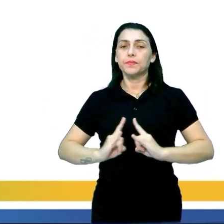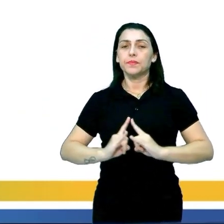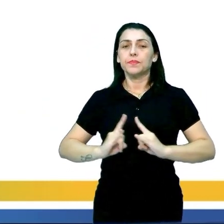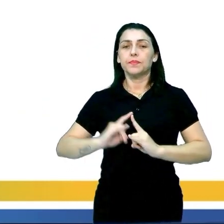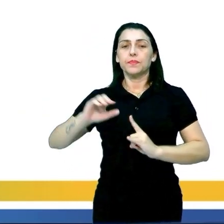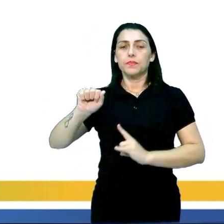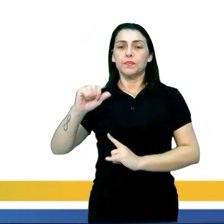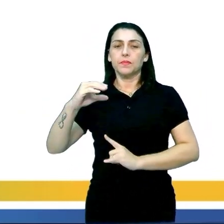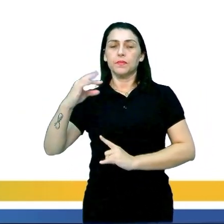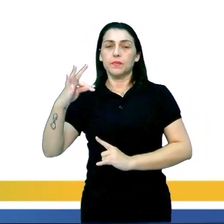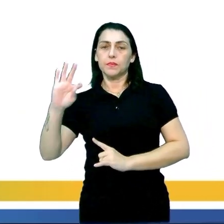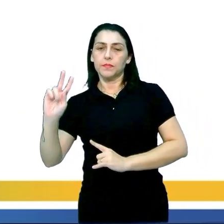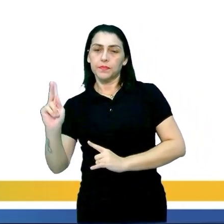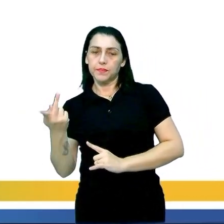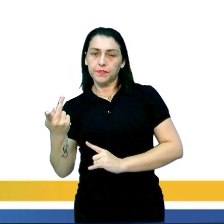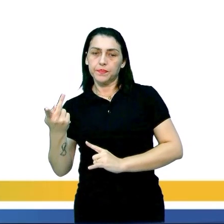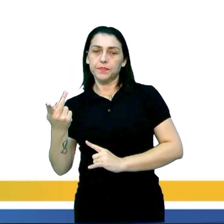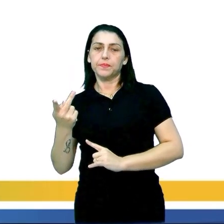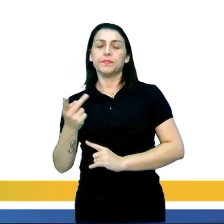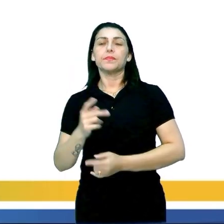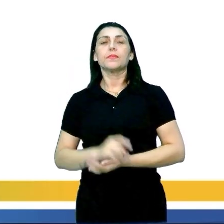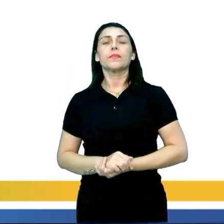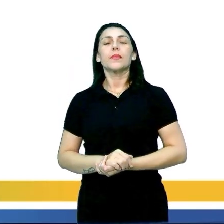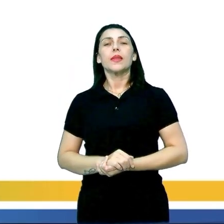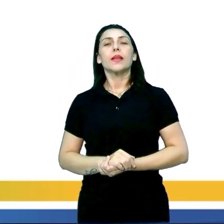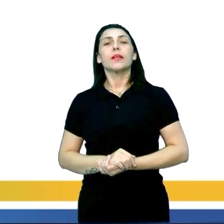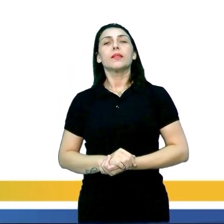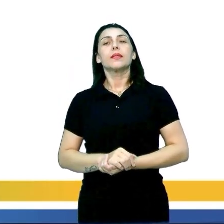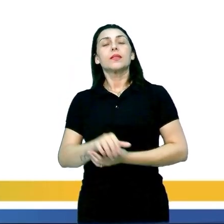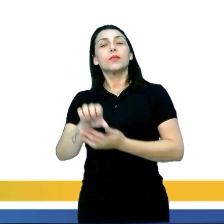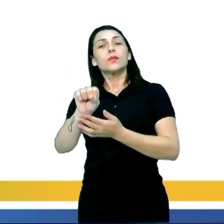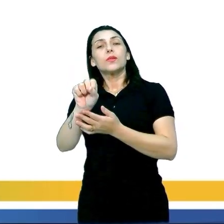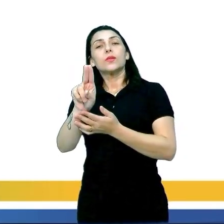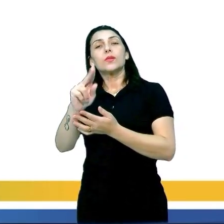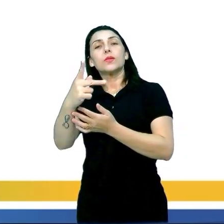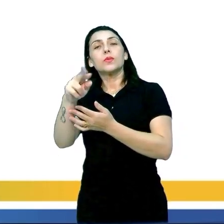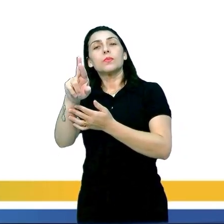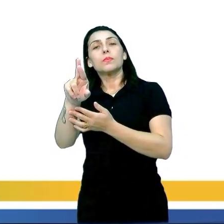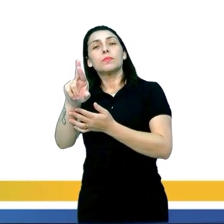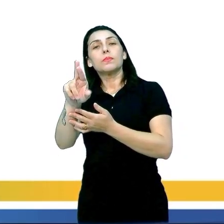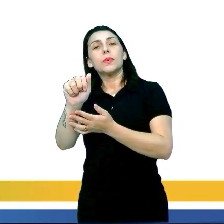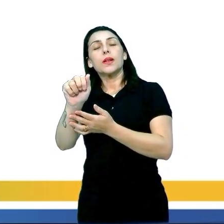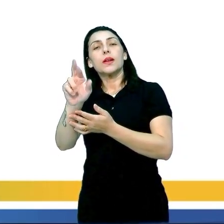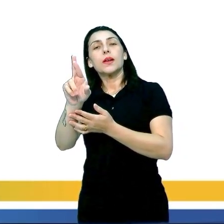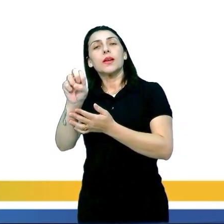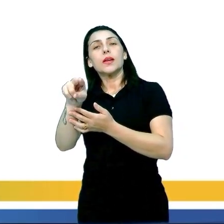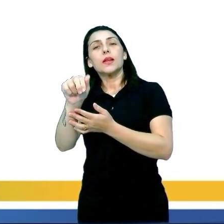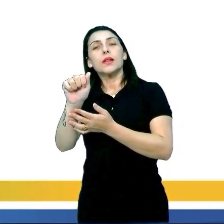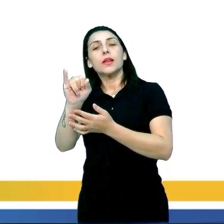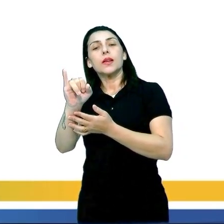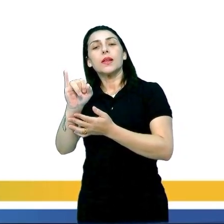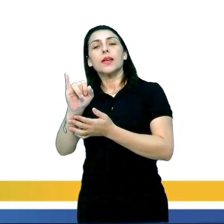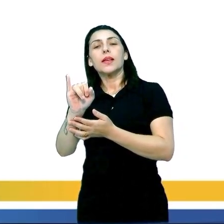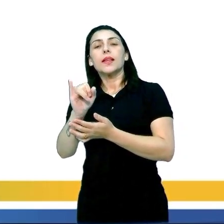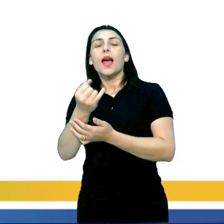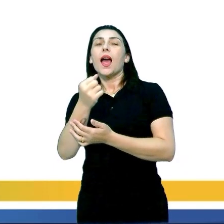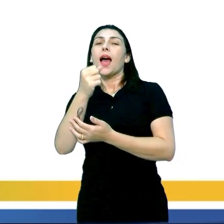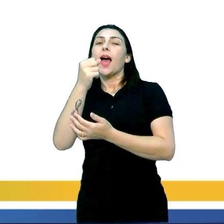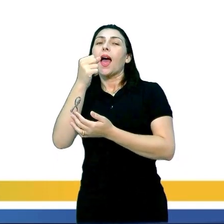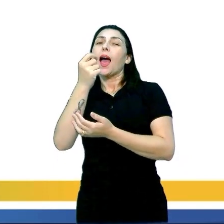como ACTH. Ele aí vai atuar nas glândulas supra-renais. São essas glândulas amarelas